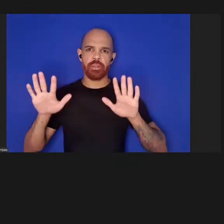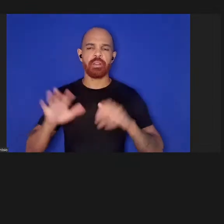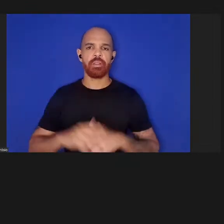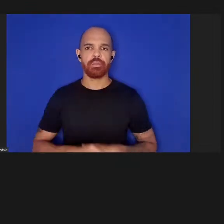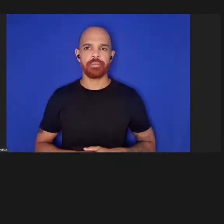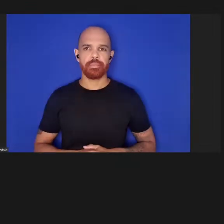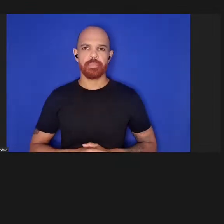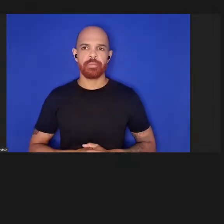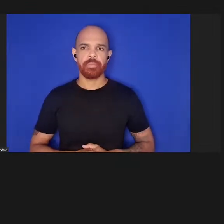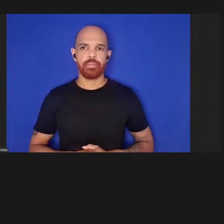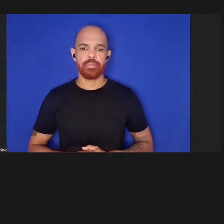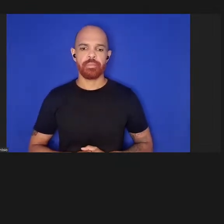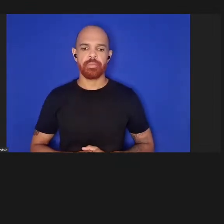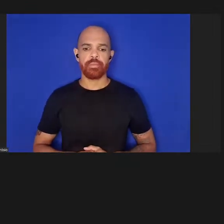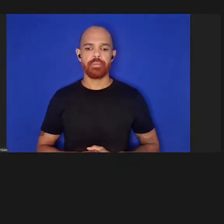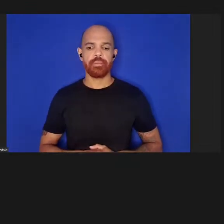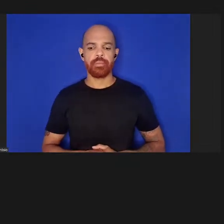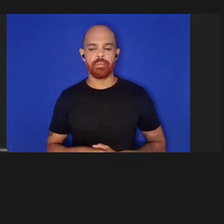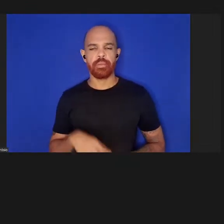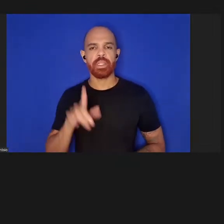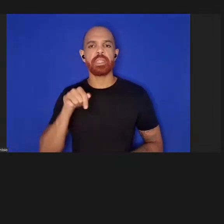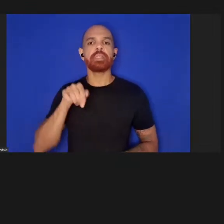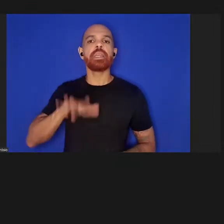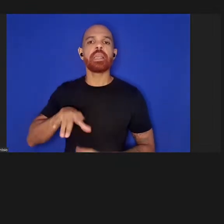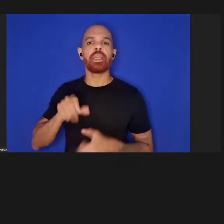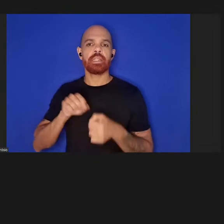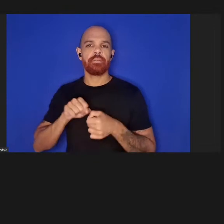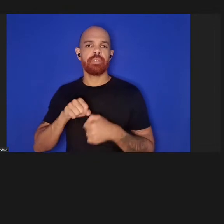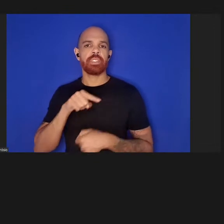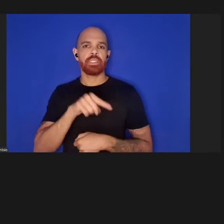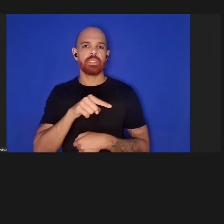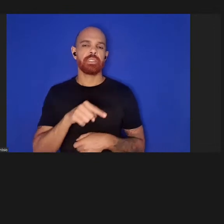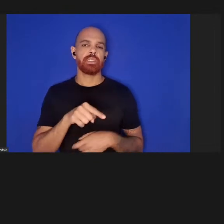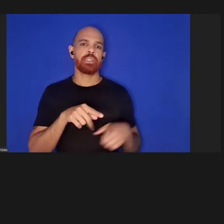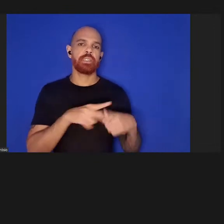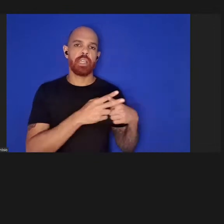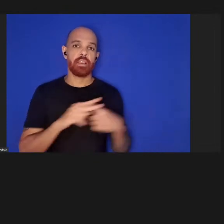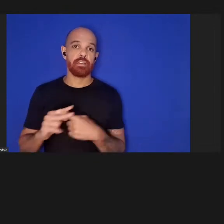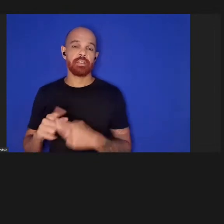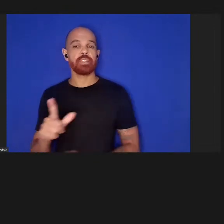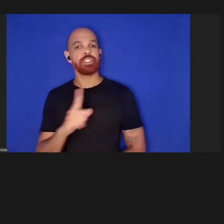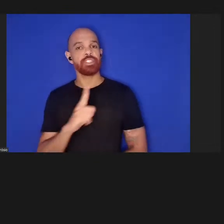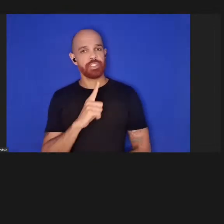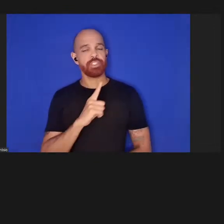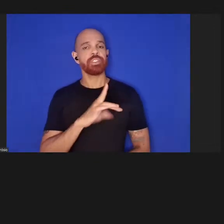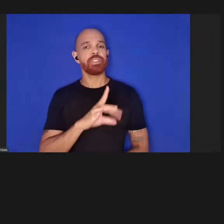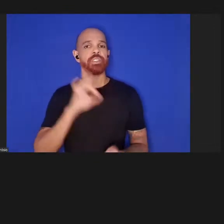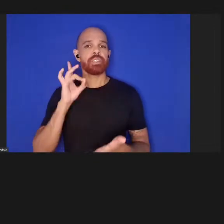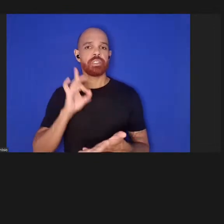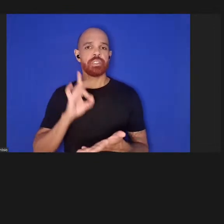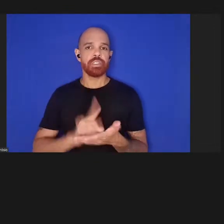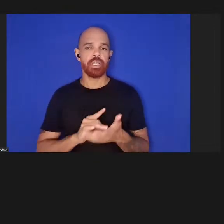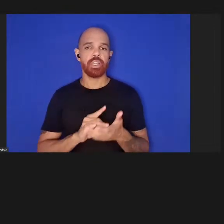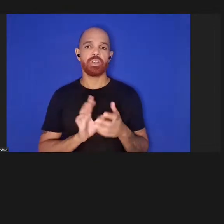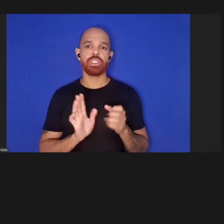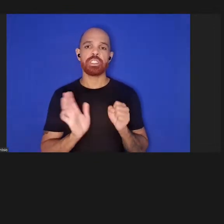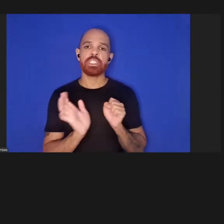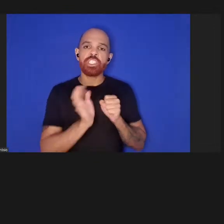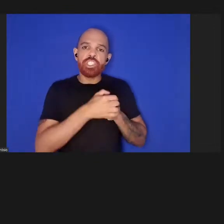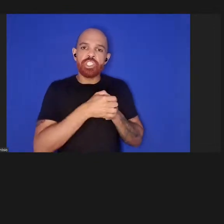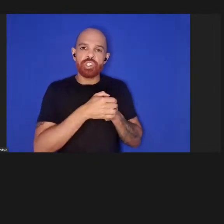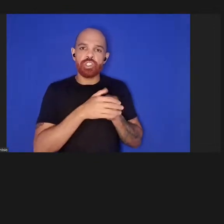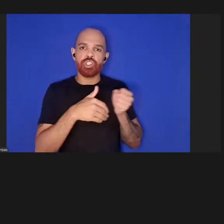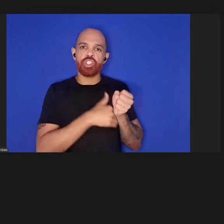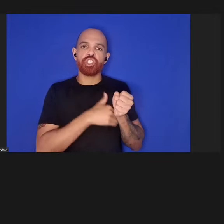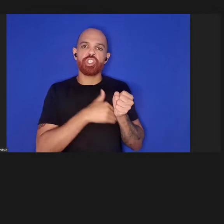quem está fazendo essa revisão porque existe realmente um sigilo em relação a isso